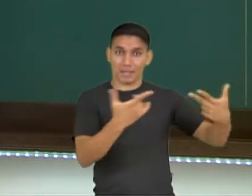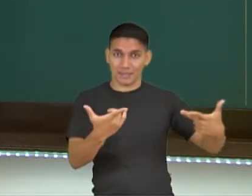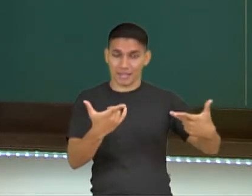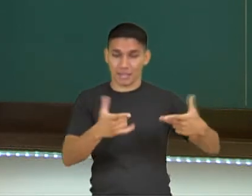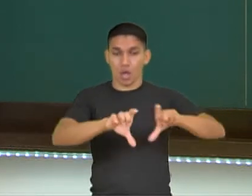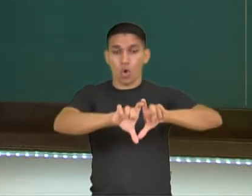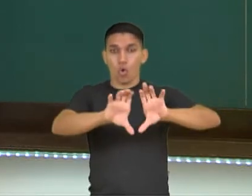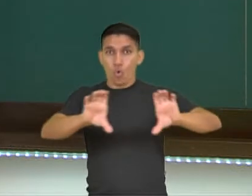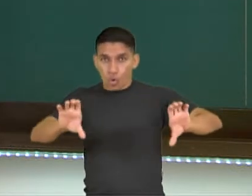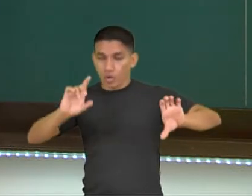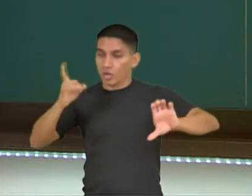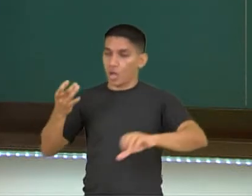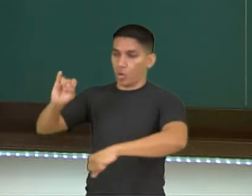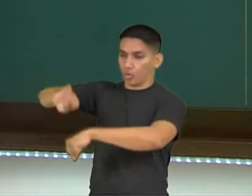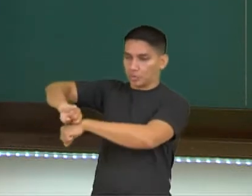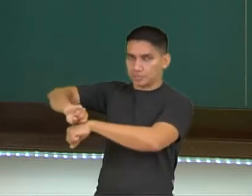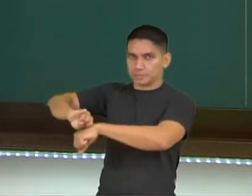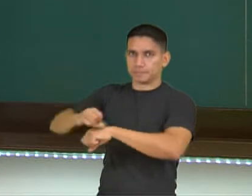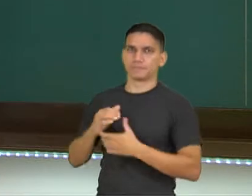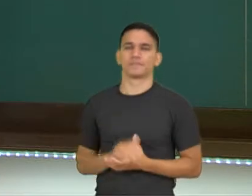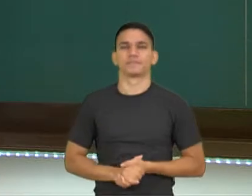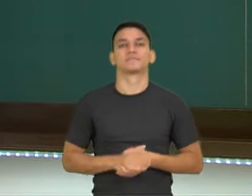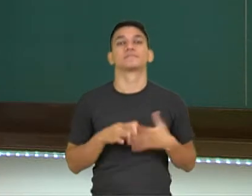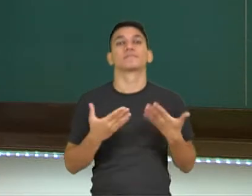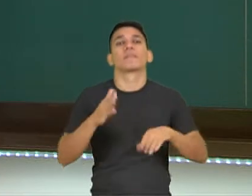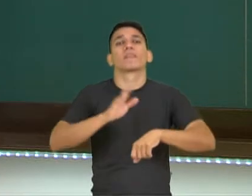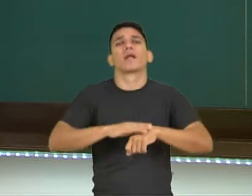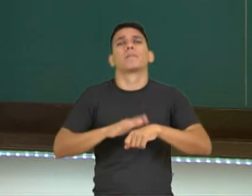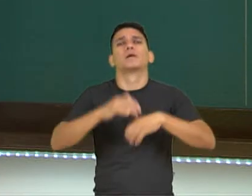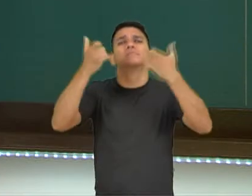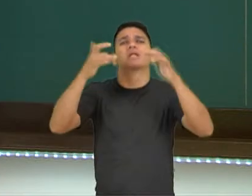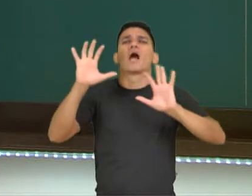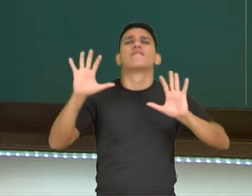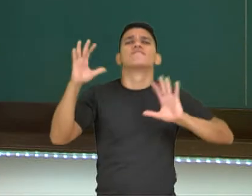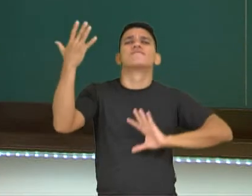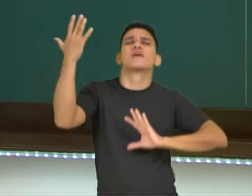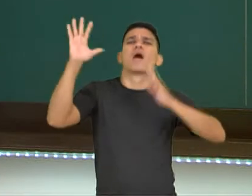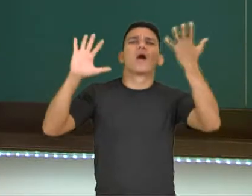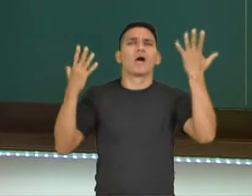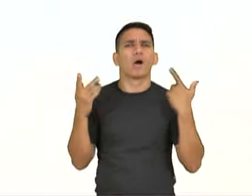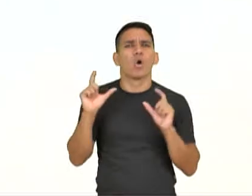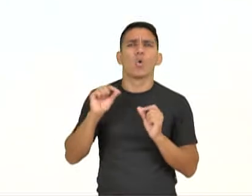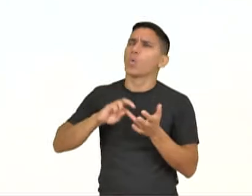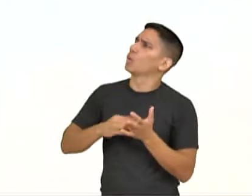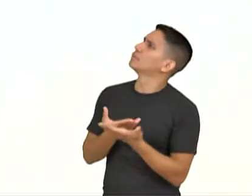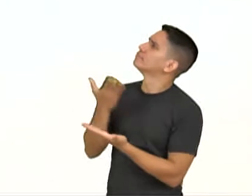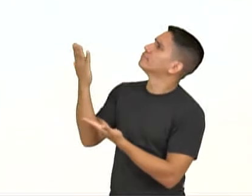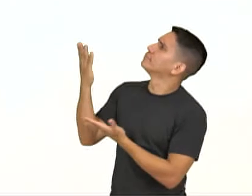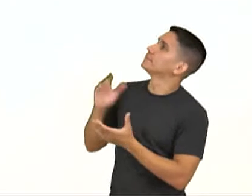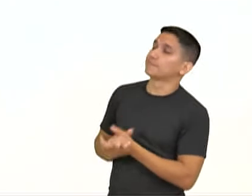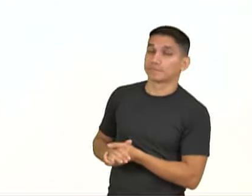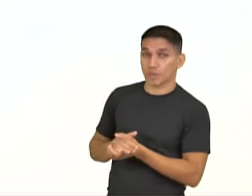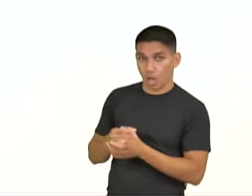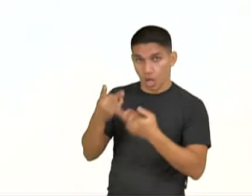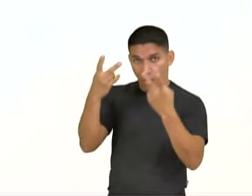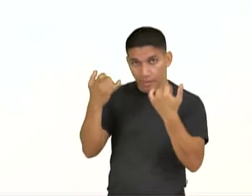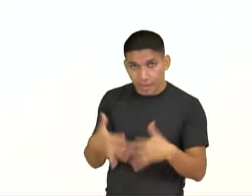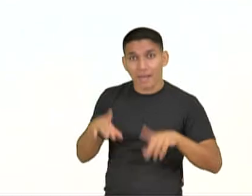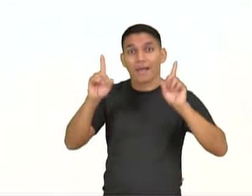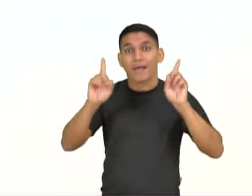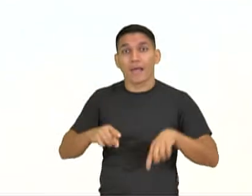objeto, beleza? Vamos lá? Quando a gente fala em fenômeno, o que vem a ser um fenômeno, né? Então trata-se de um